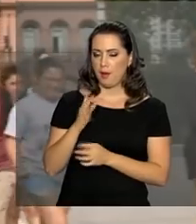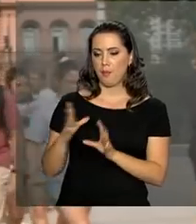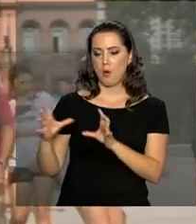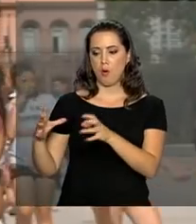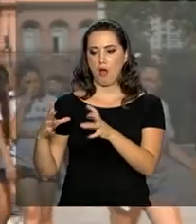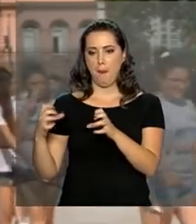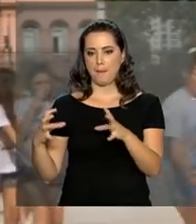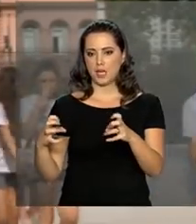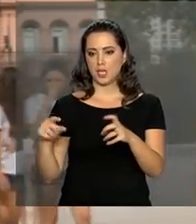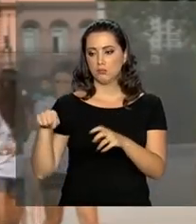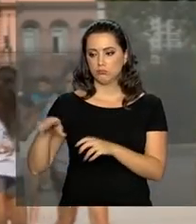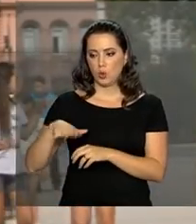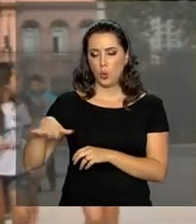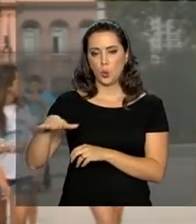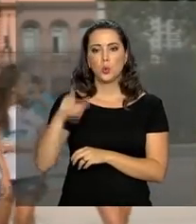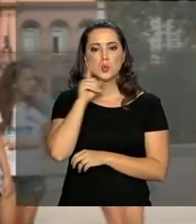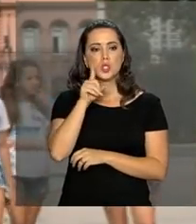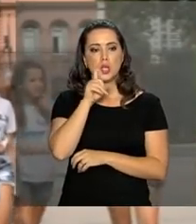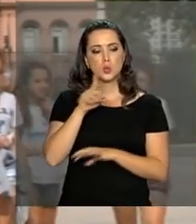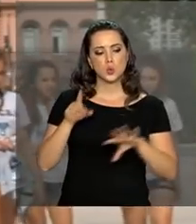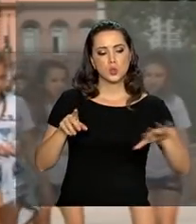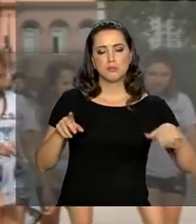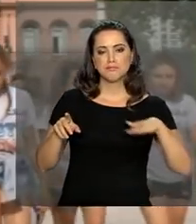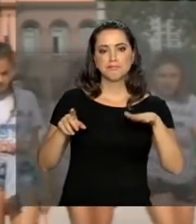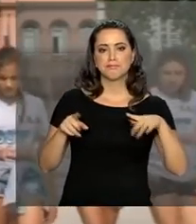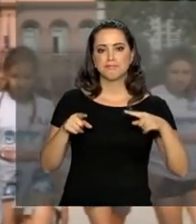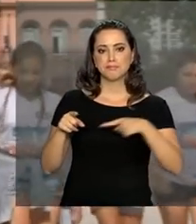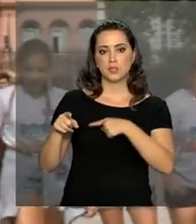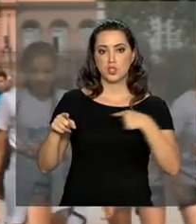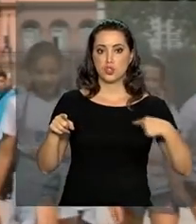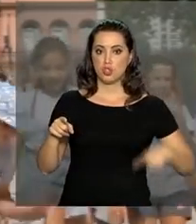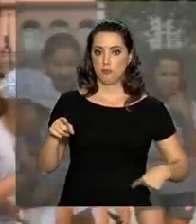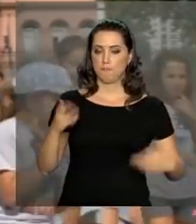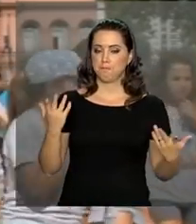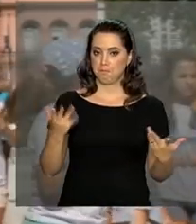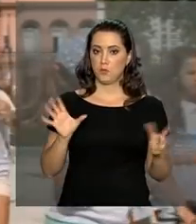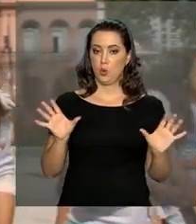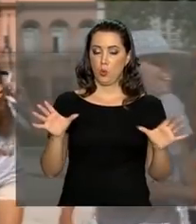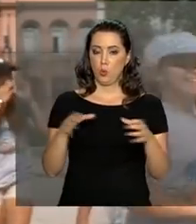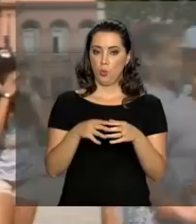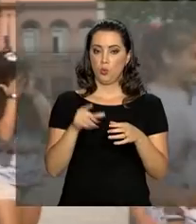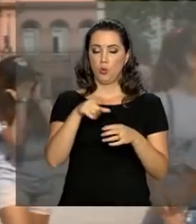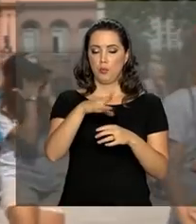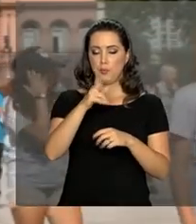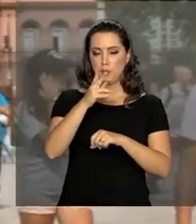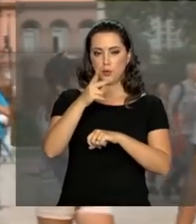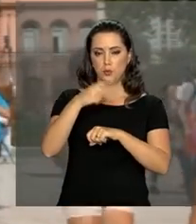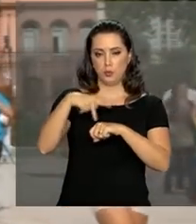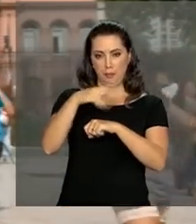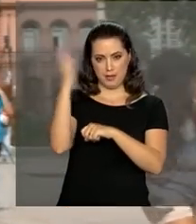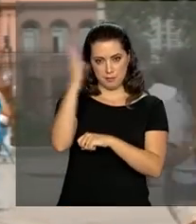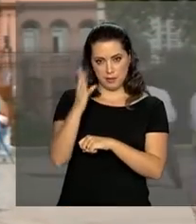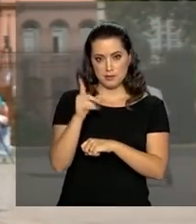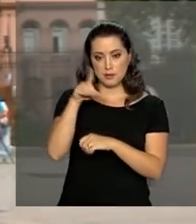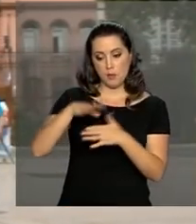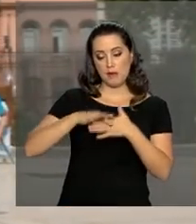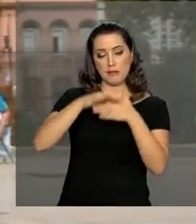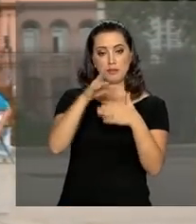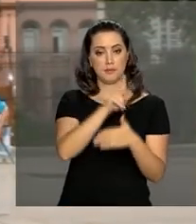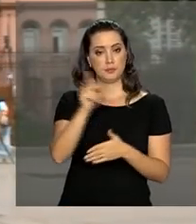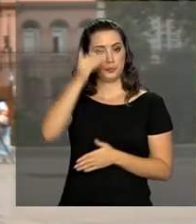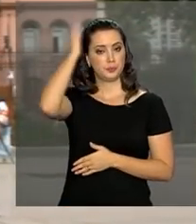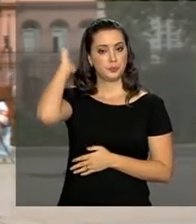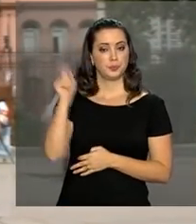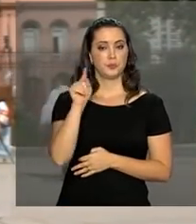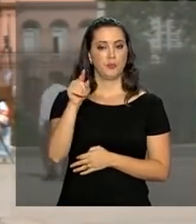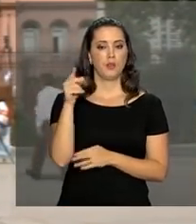por mercados entre Estados Unidos e China. A comitiva brasileira será liderada pelo presidente Michel Temer. Segundo o Itamaraty,